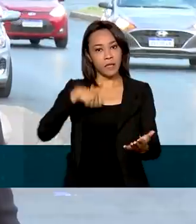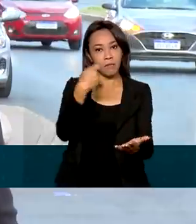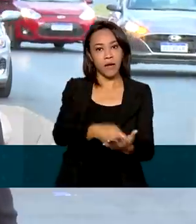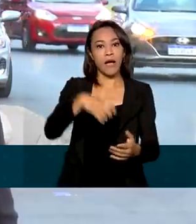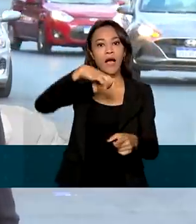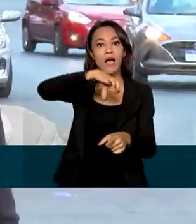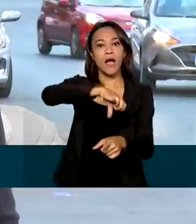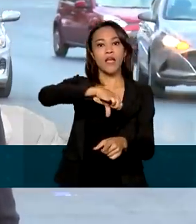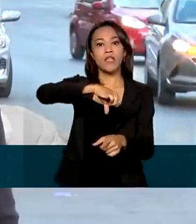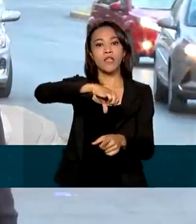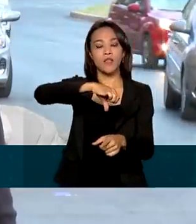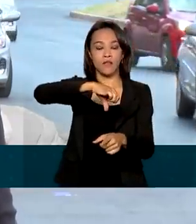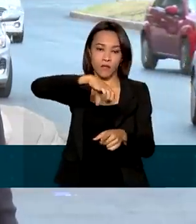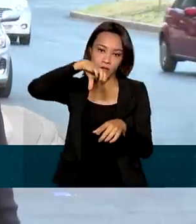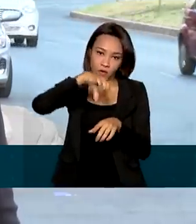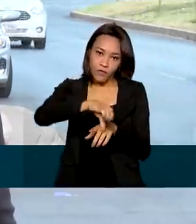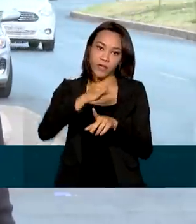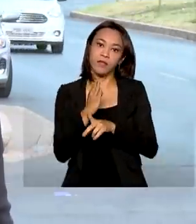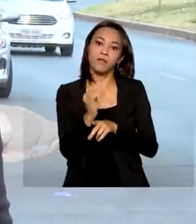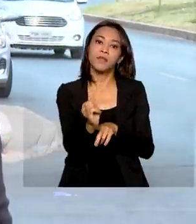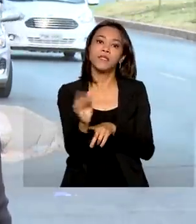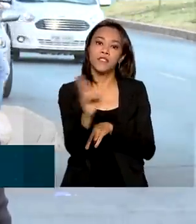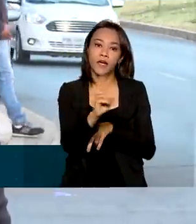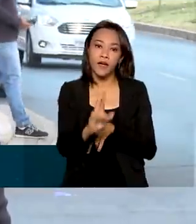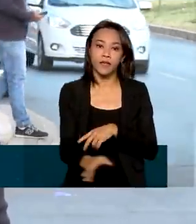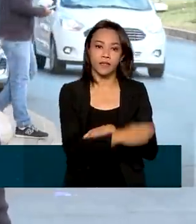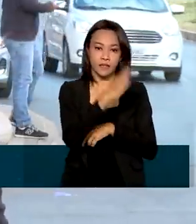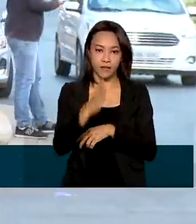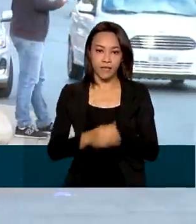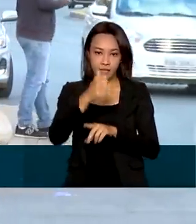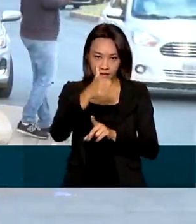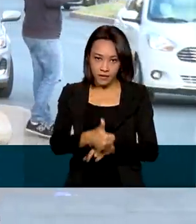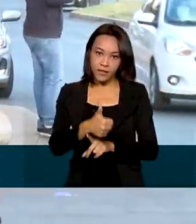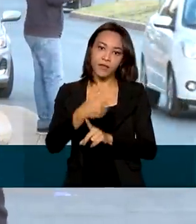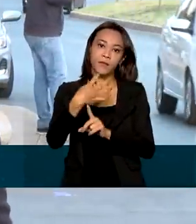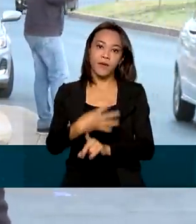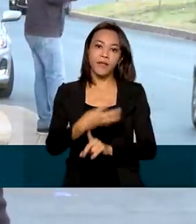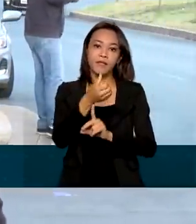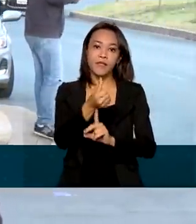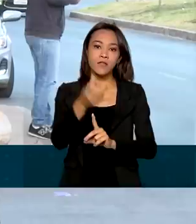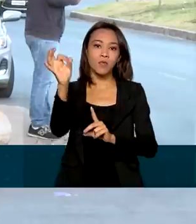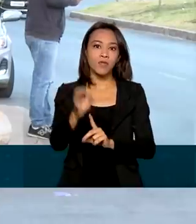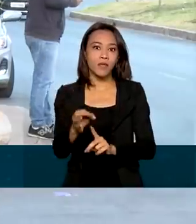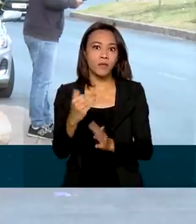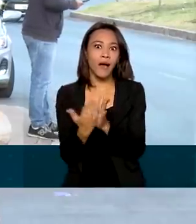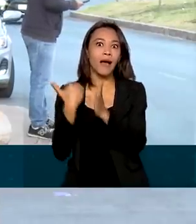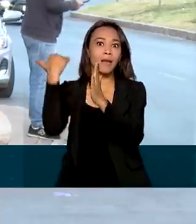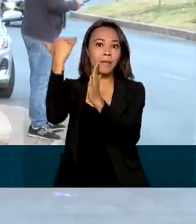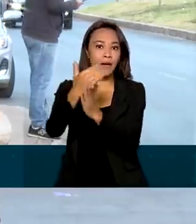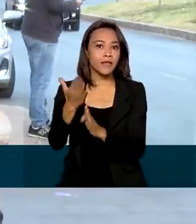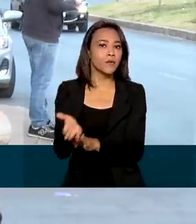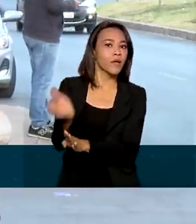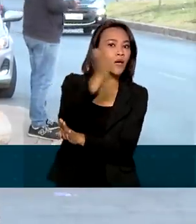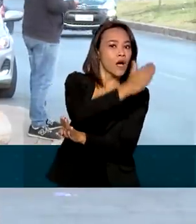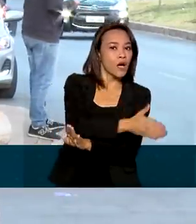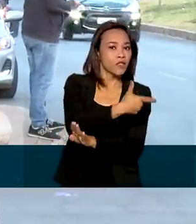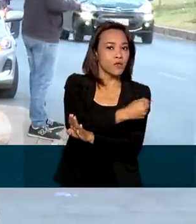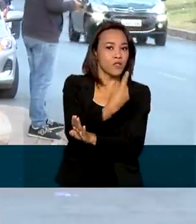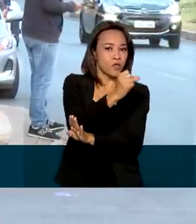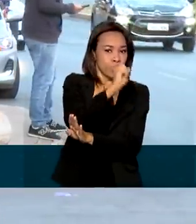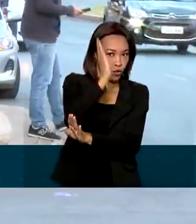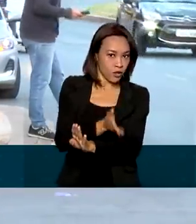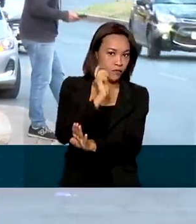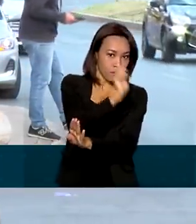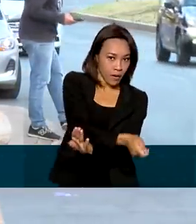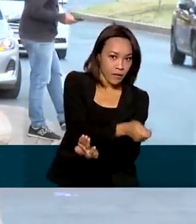precatórios em 2022, 143% a mais do que o que foi pago em 2018. Se a proposta